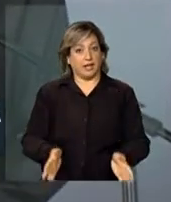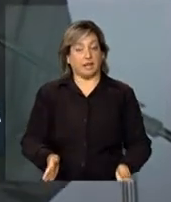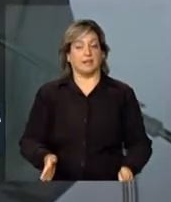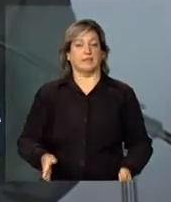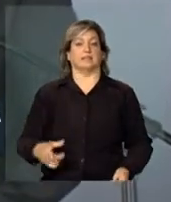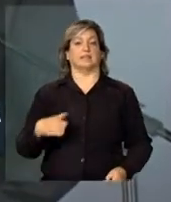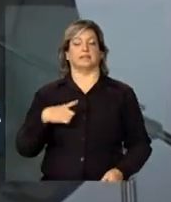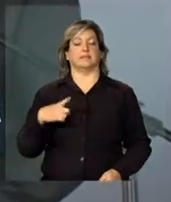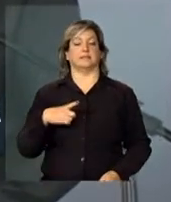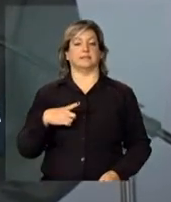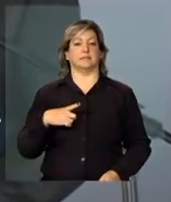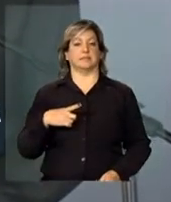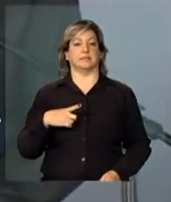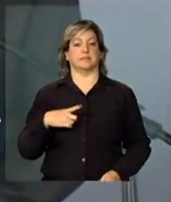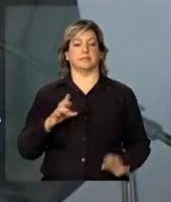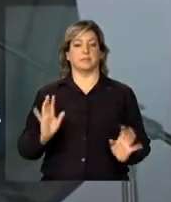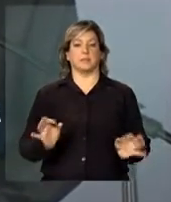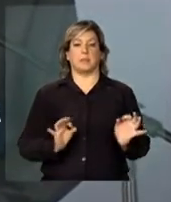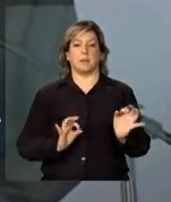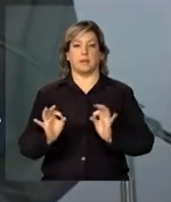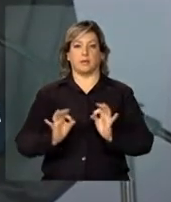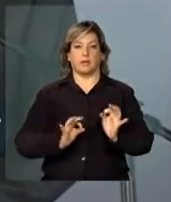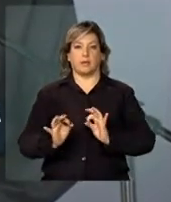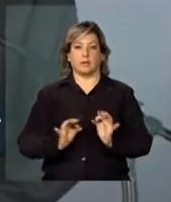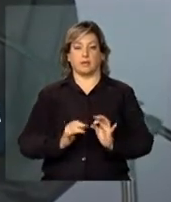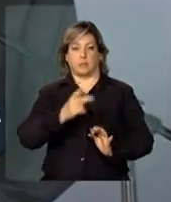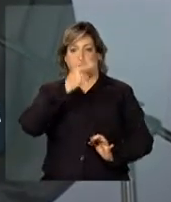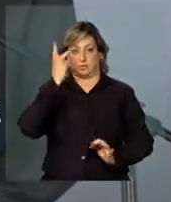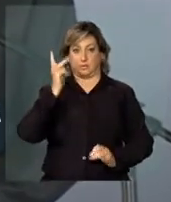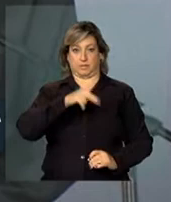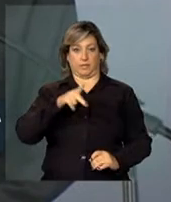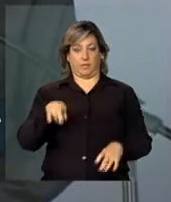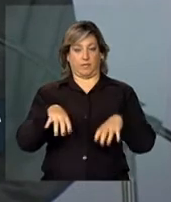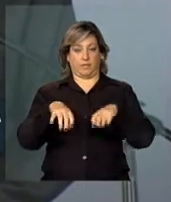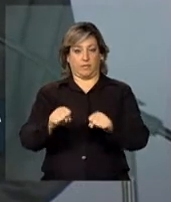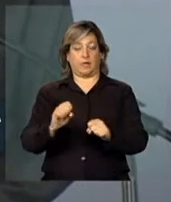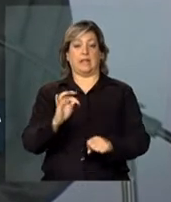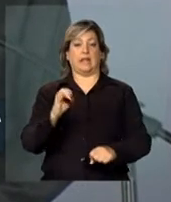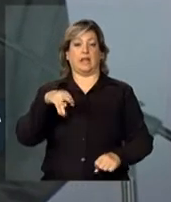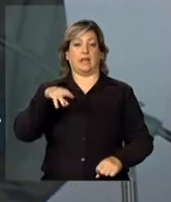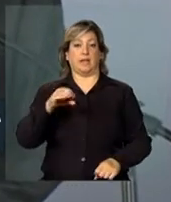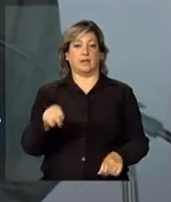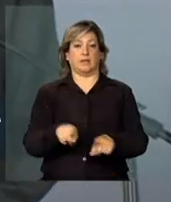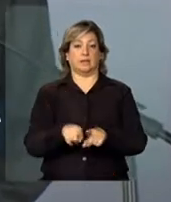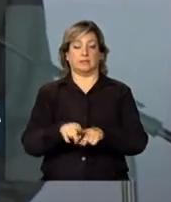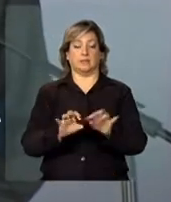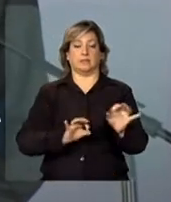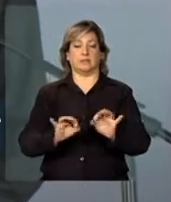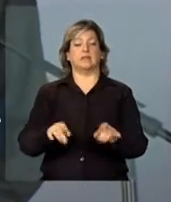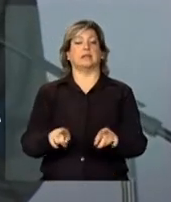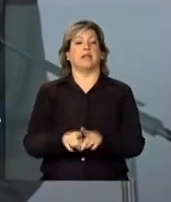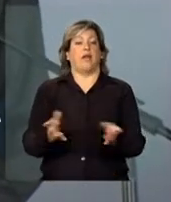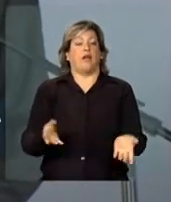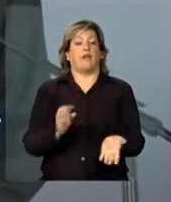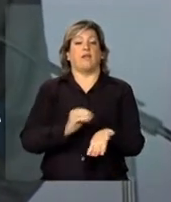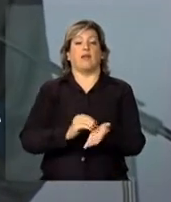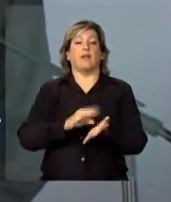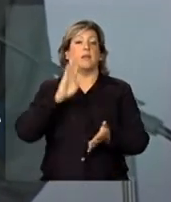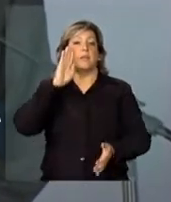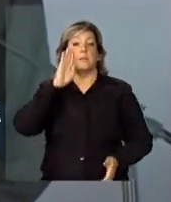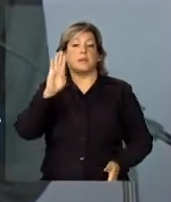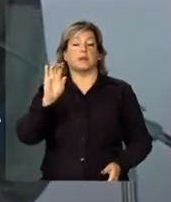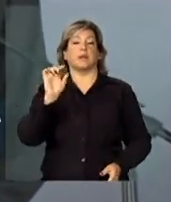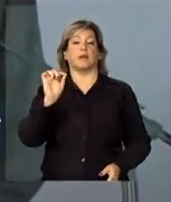programação para docente, para técnico administrativo e agora vai faltar o principal,